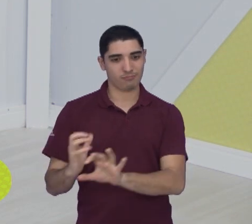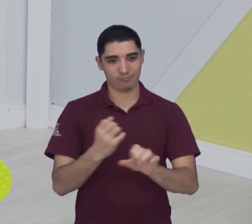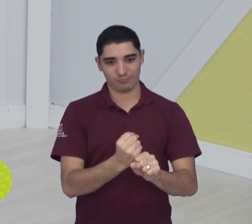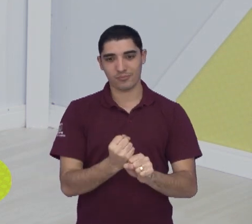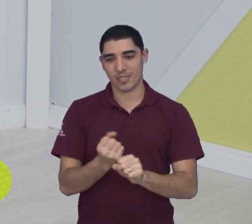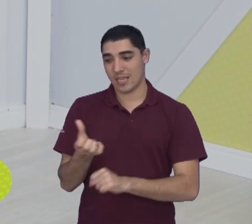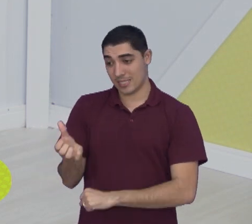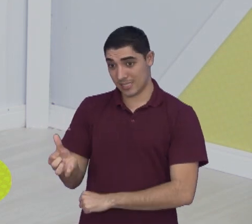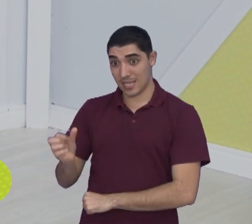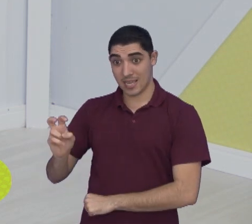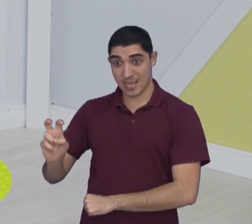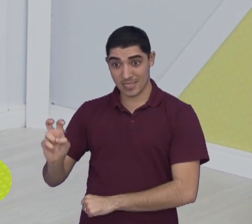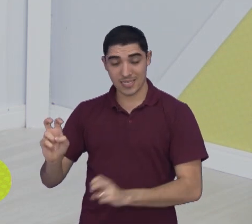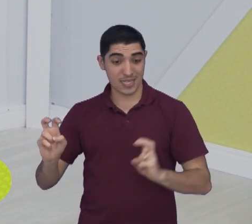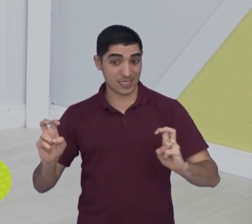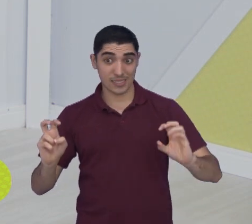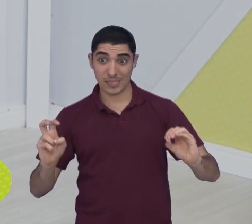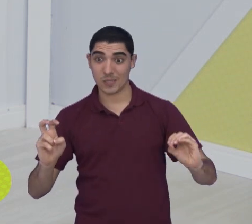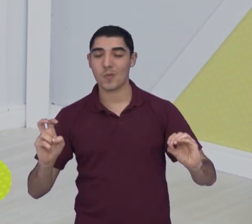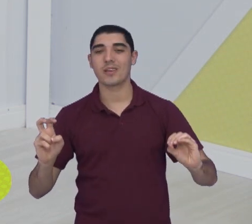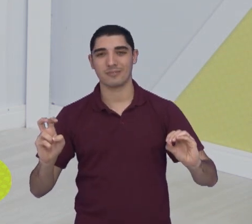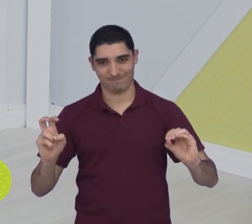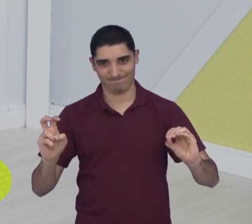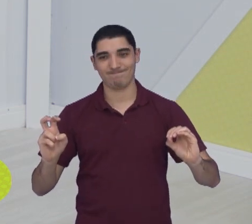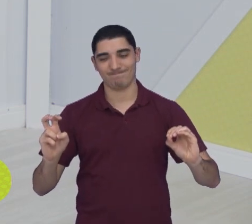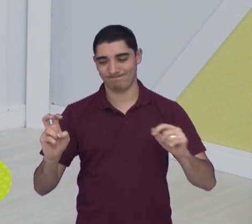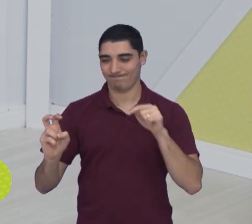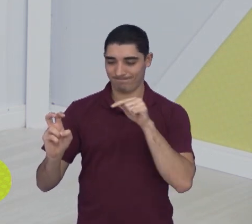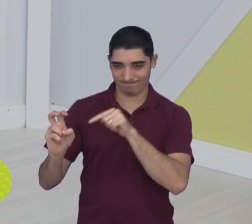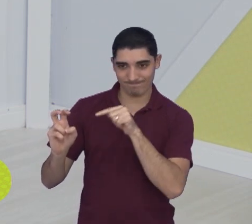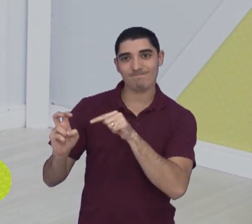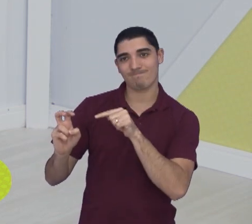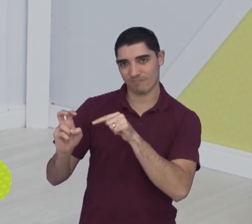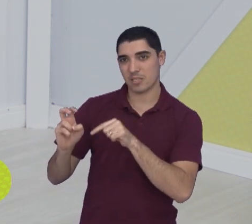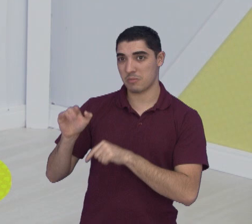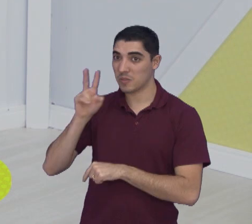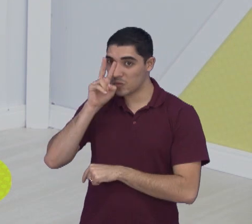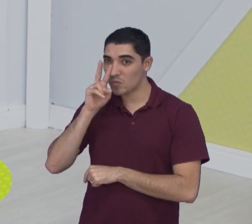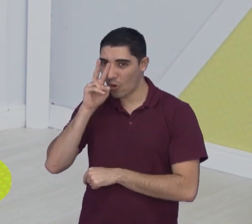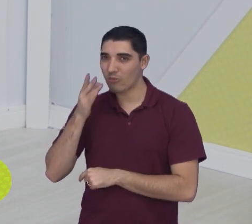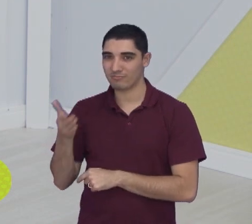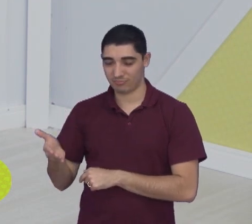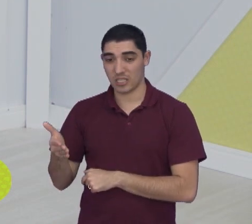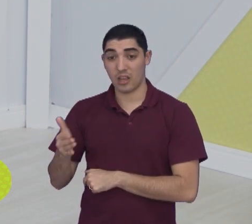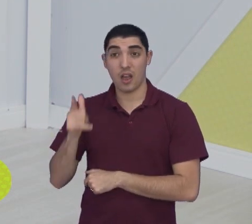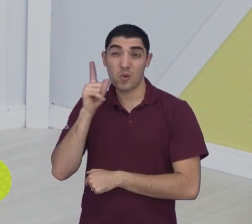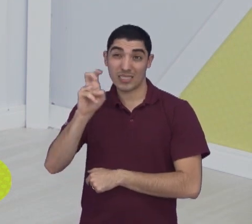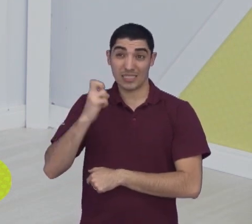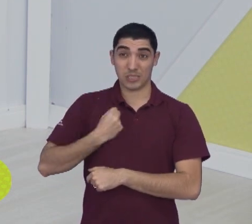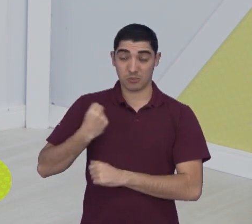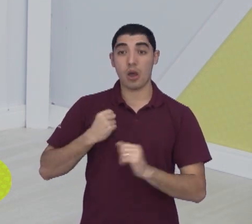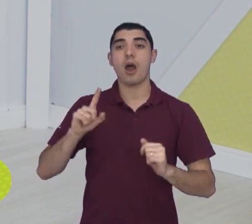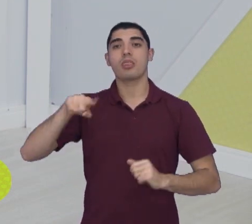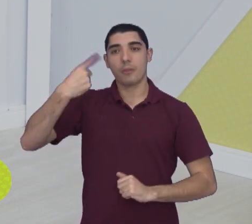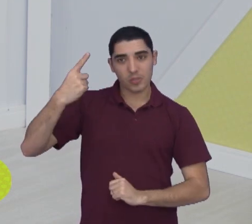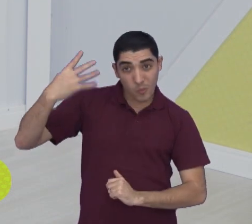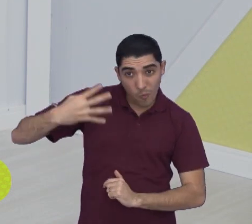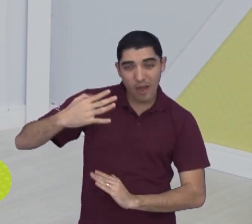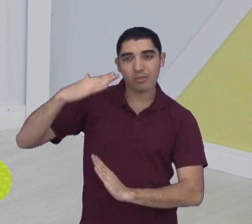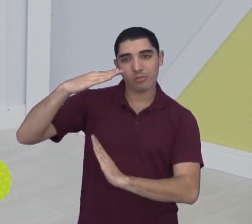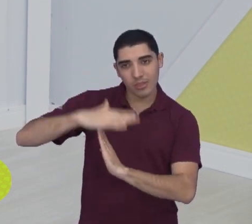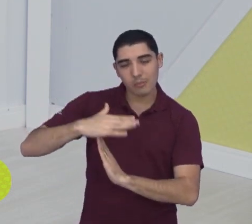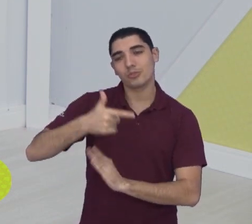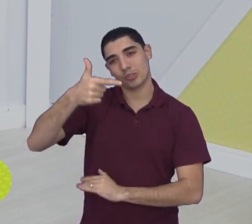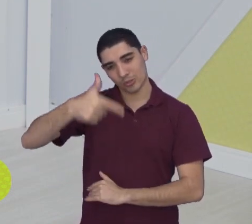50 para a equipe do Paulistano, 15 pontos de vantagem. Aí o último quarto, mais uma vitória do